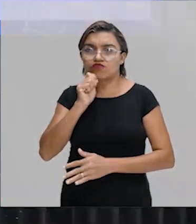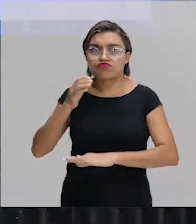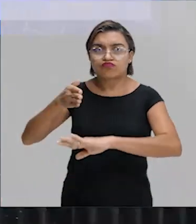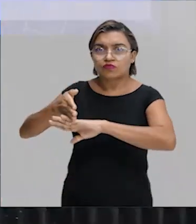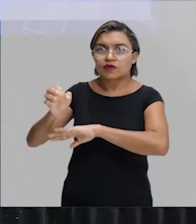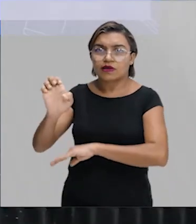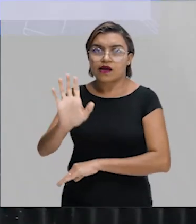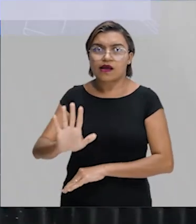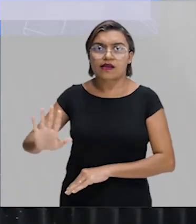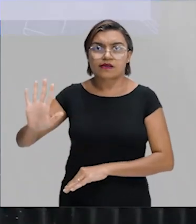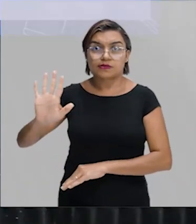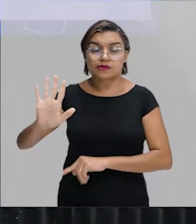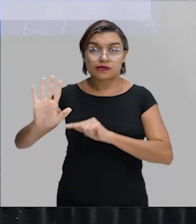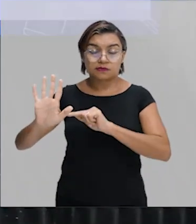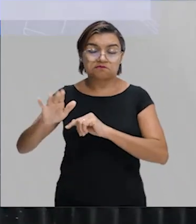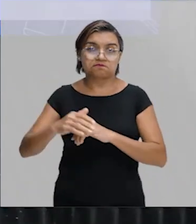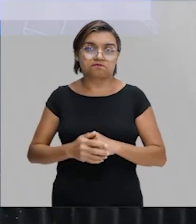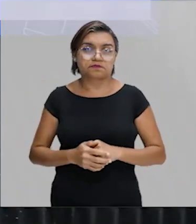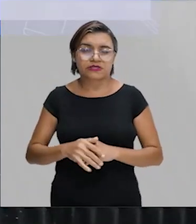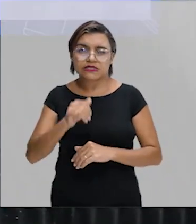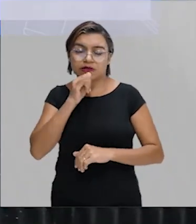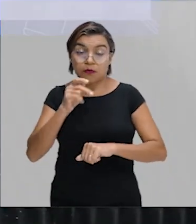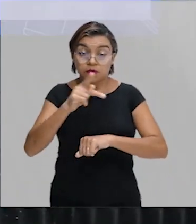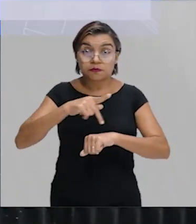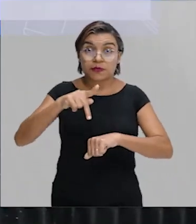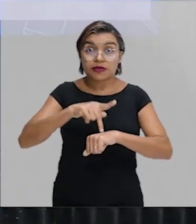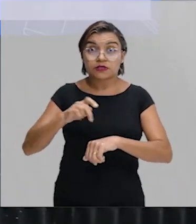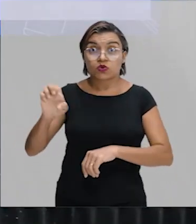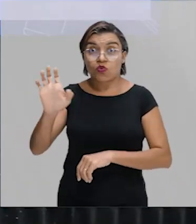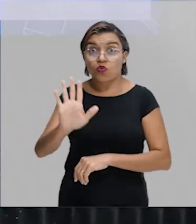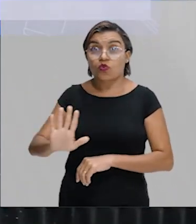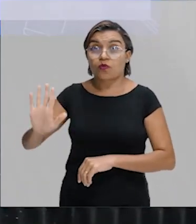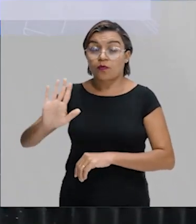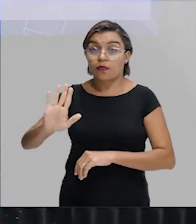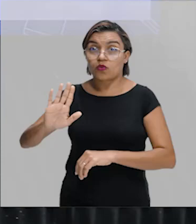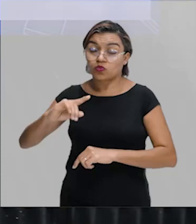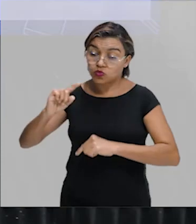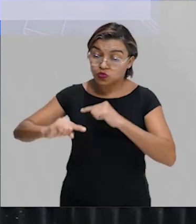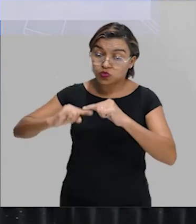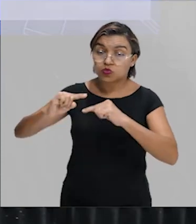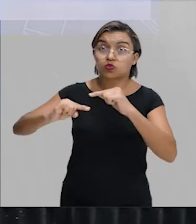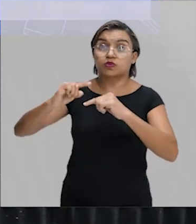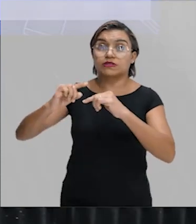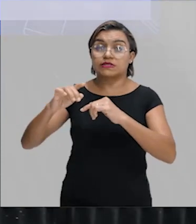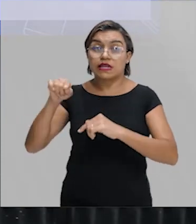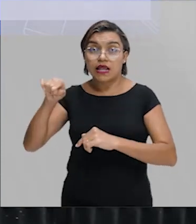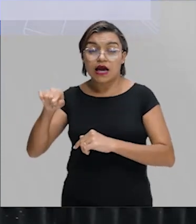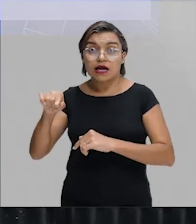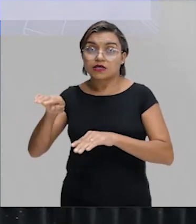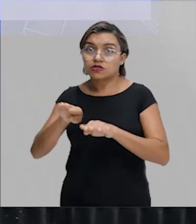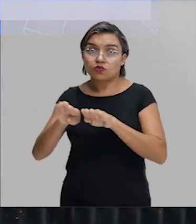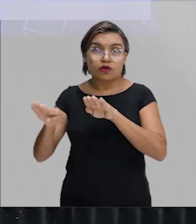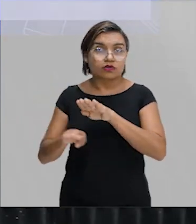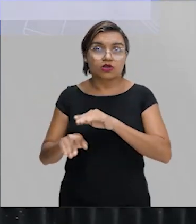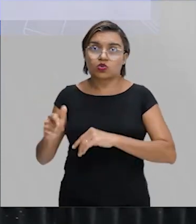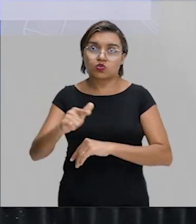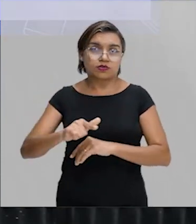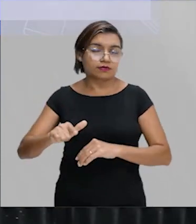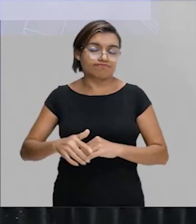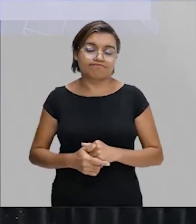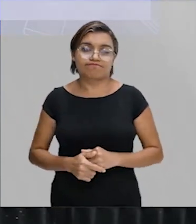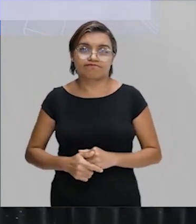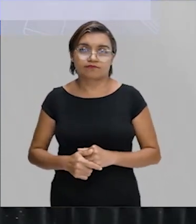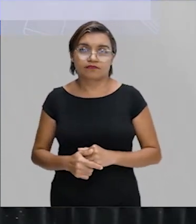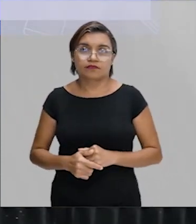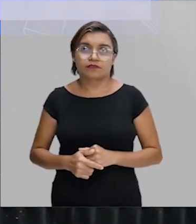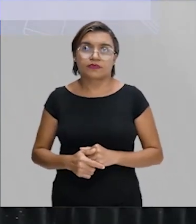europeus? Ou seja, nos países europeus, de maior nível de desenvolvimento econômico, não há desigualdade social? Galera, nós sabemos